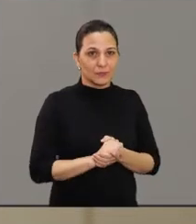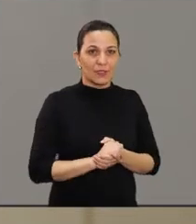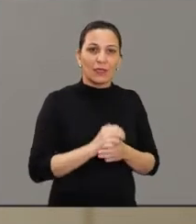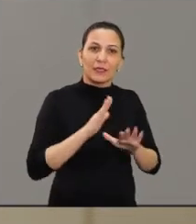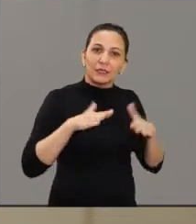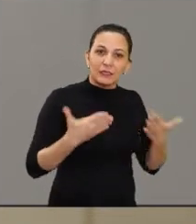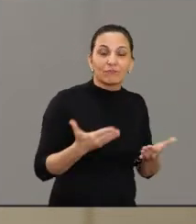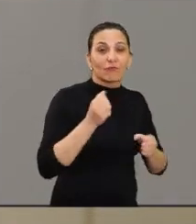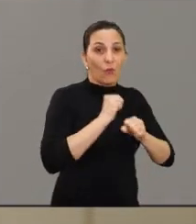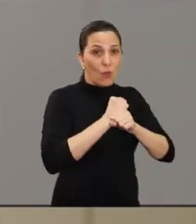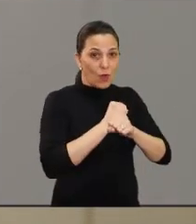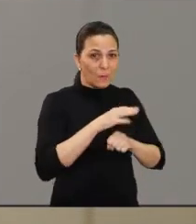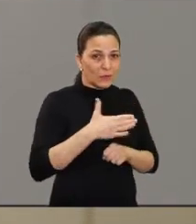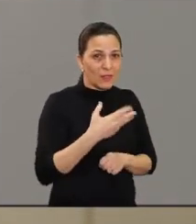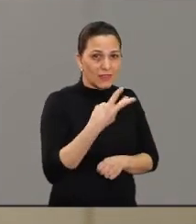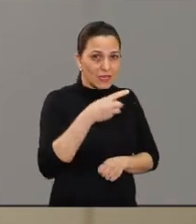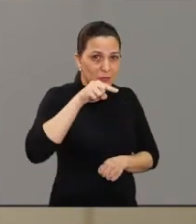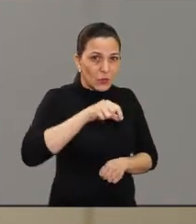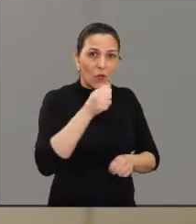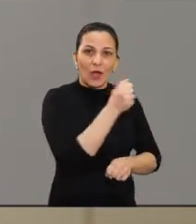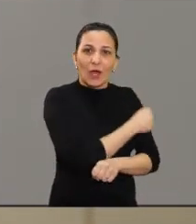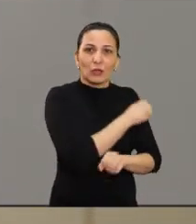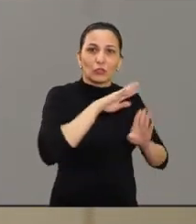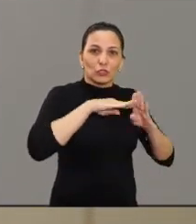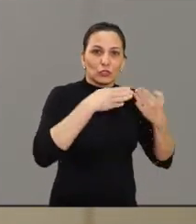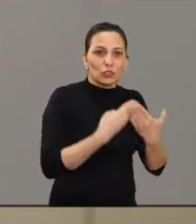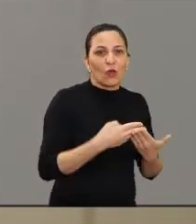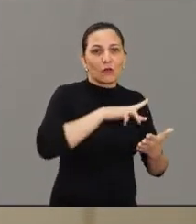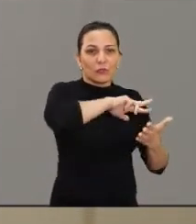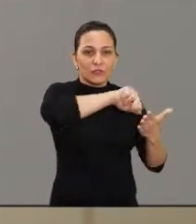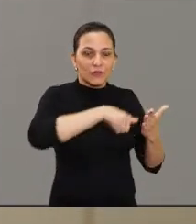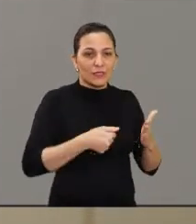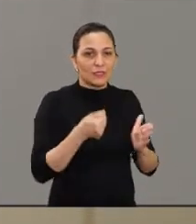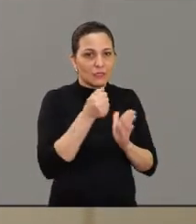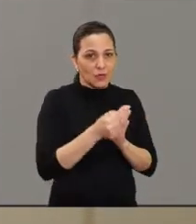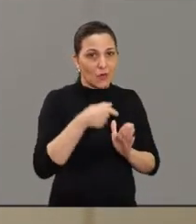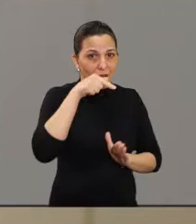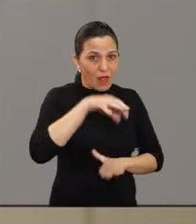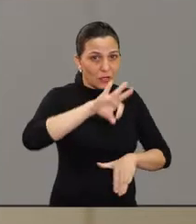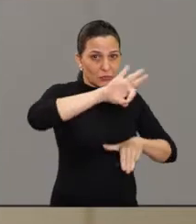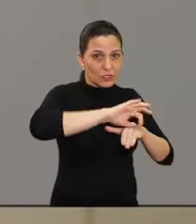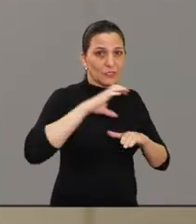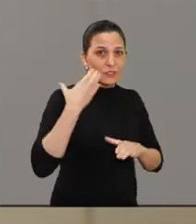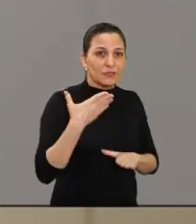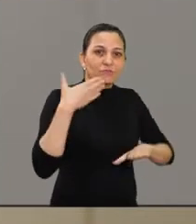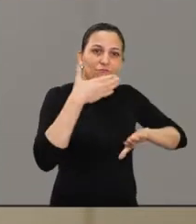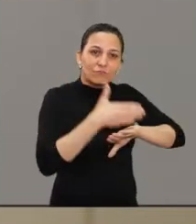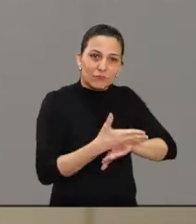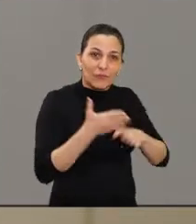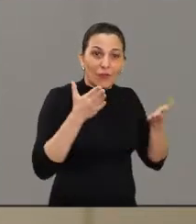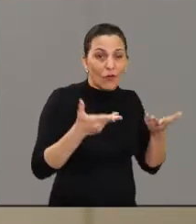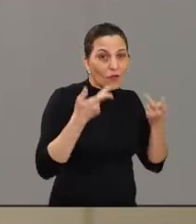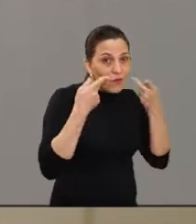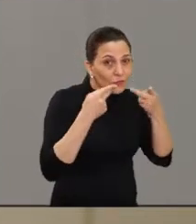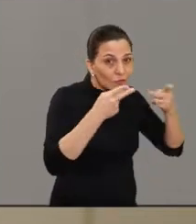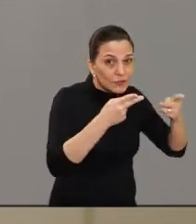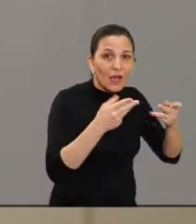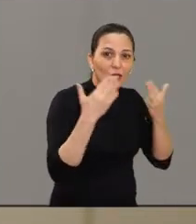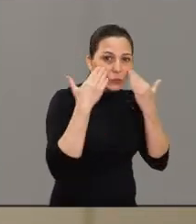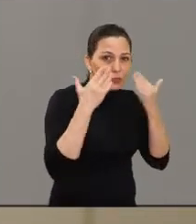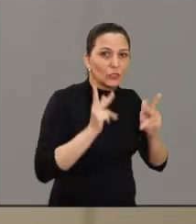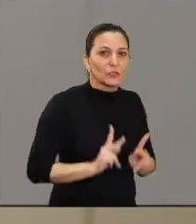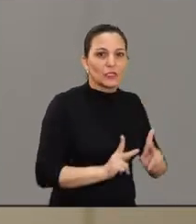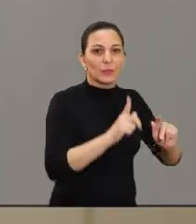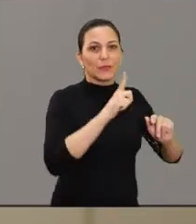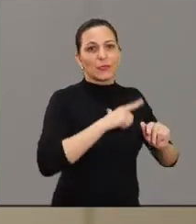recebe hoje, em média, 3 mil alunos por ano da rede aqui de Araraquara e esses alunos vão poder passar por essa exposição permanente